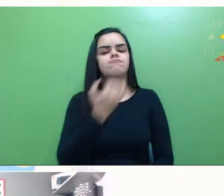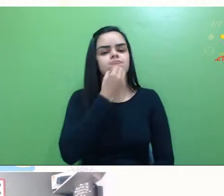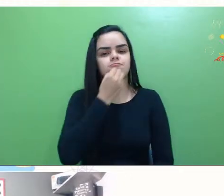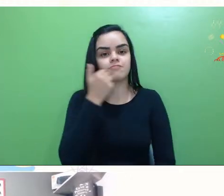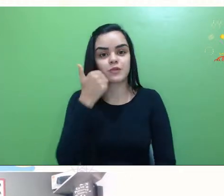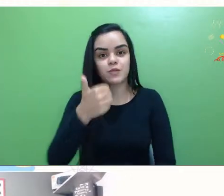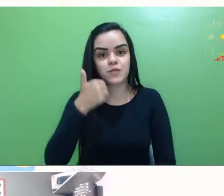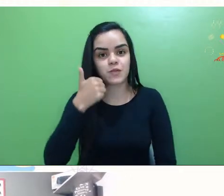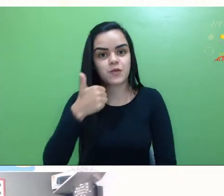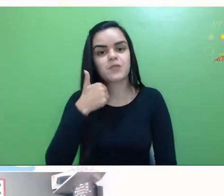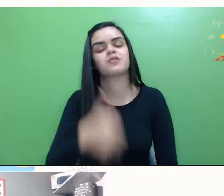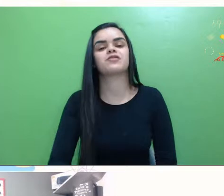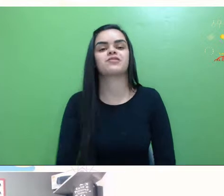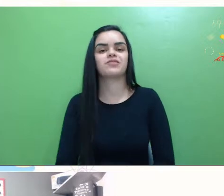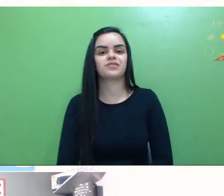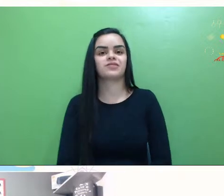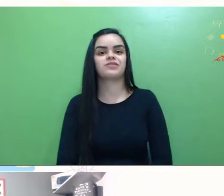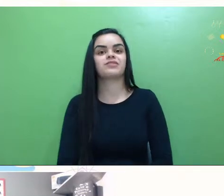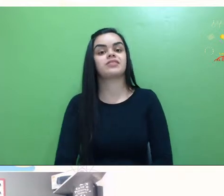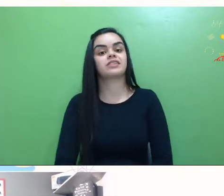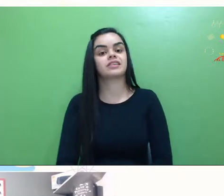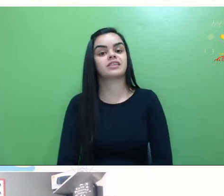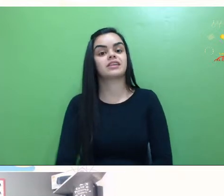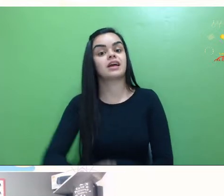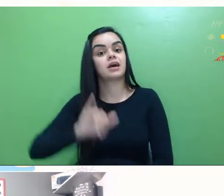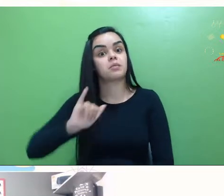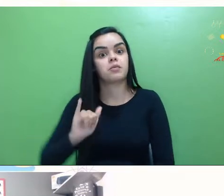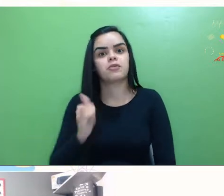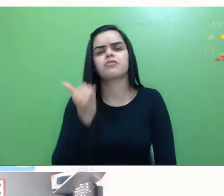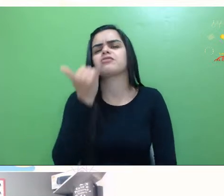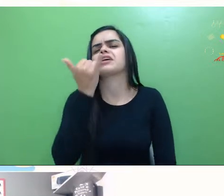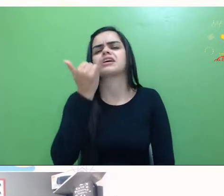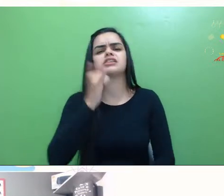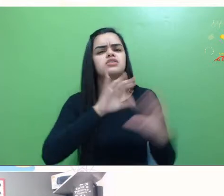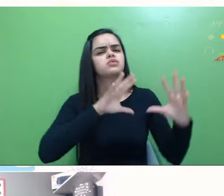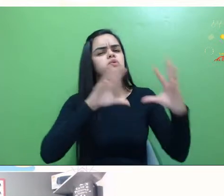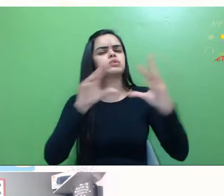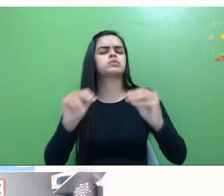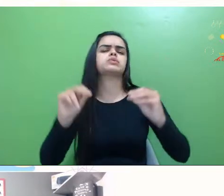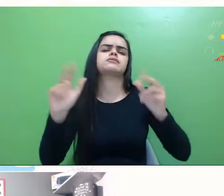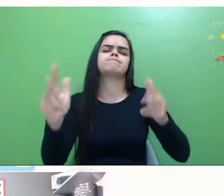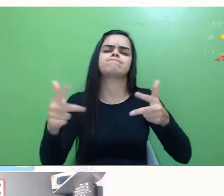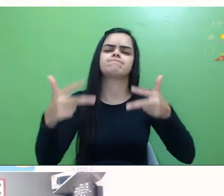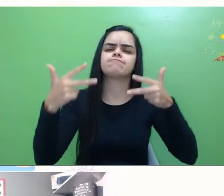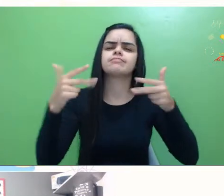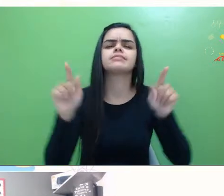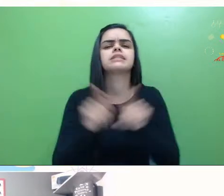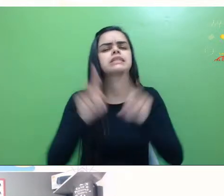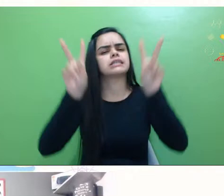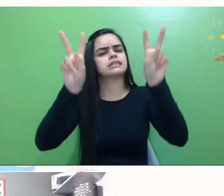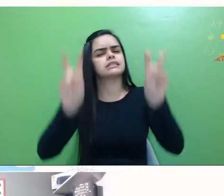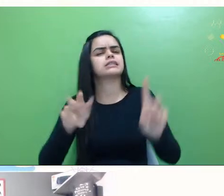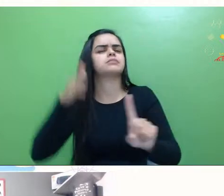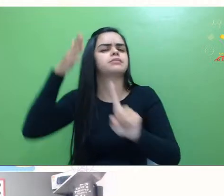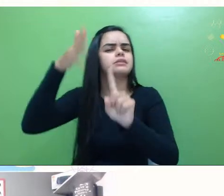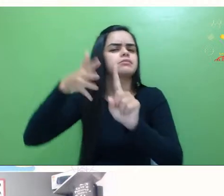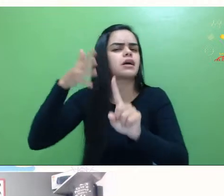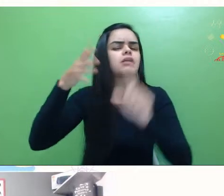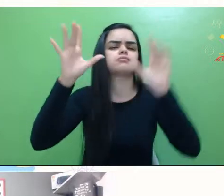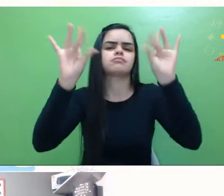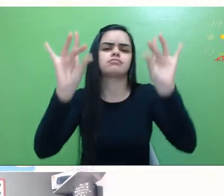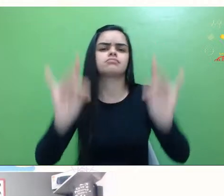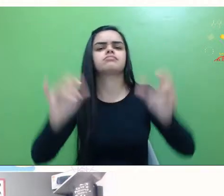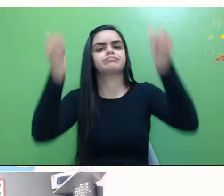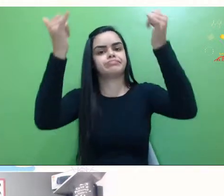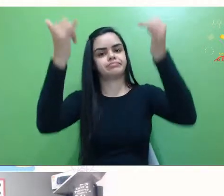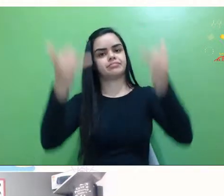aproveitem ao máximo as conferências, as mesas temáticas, as demais